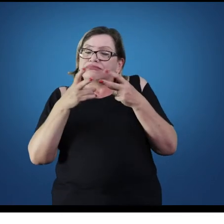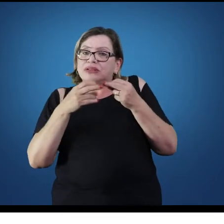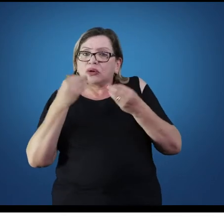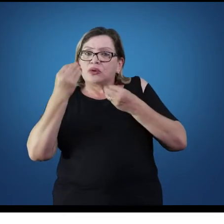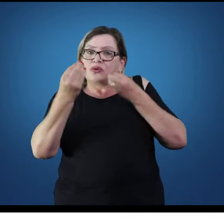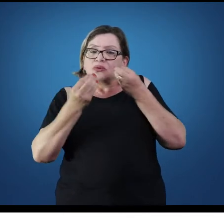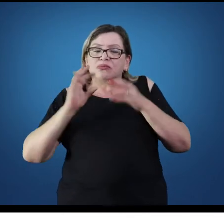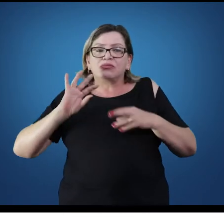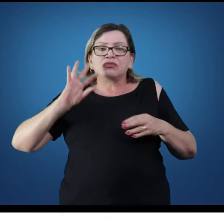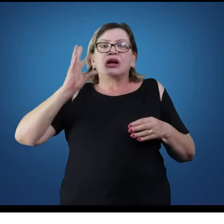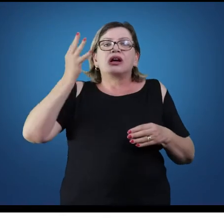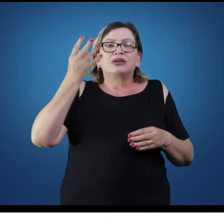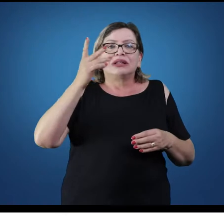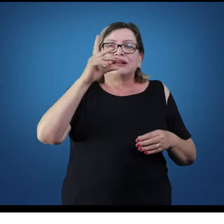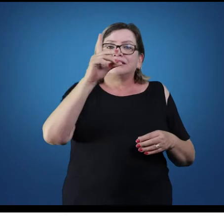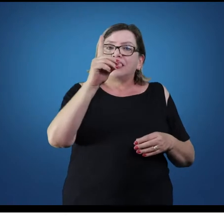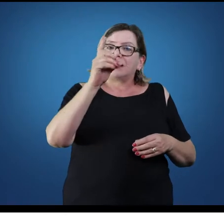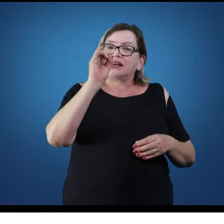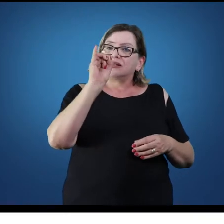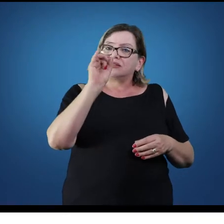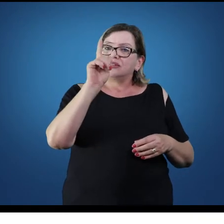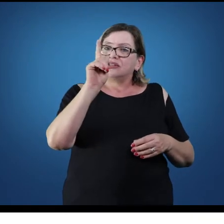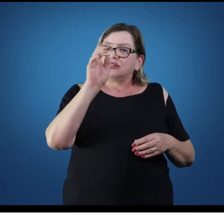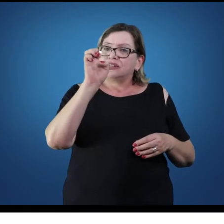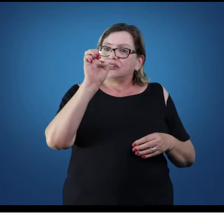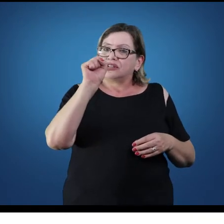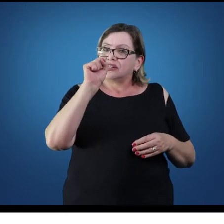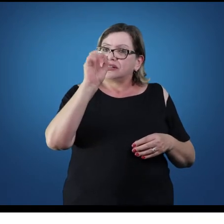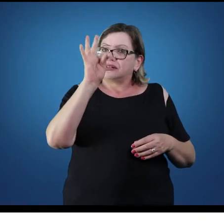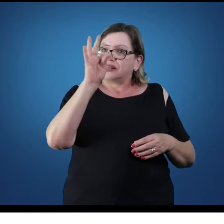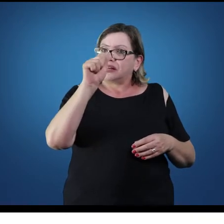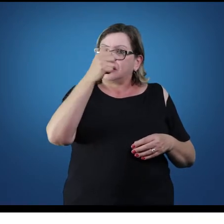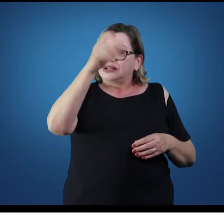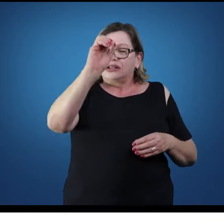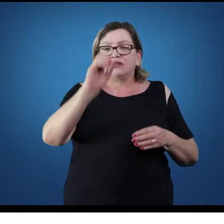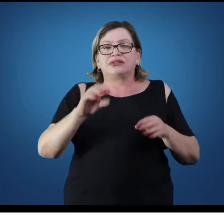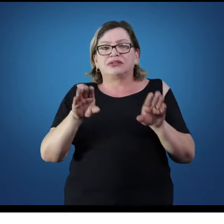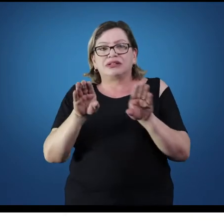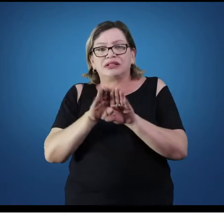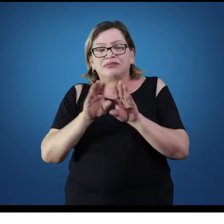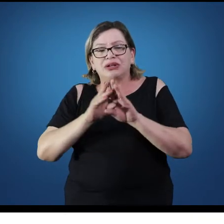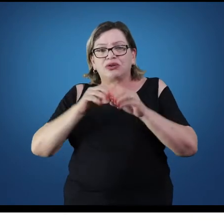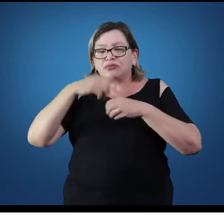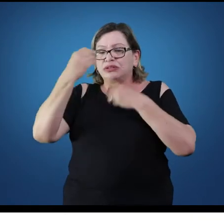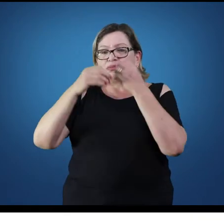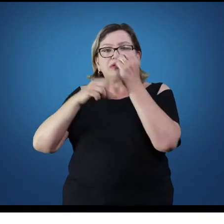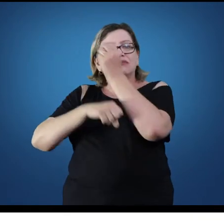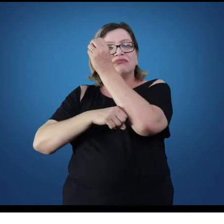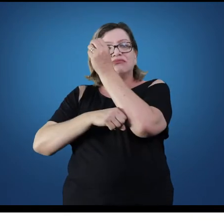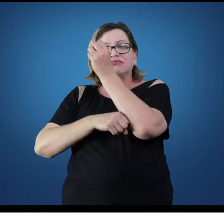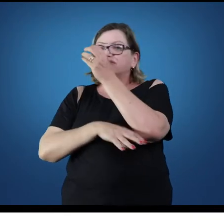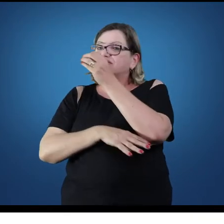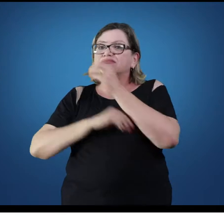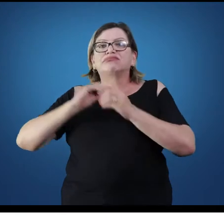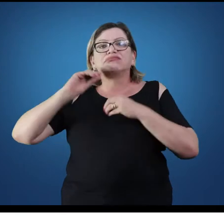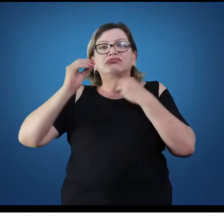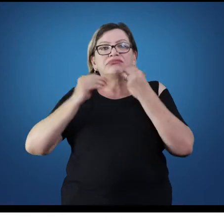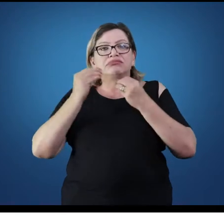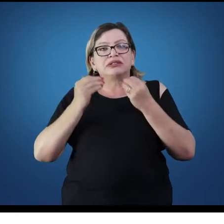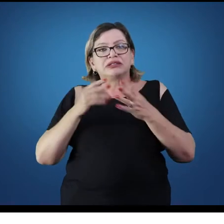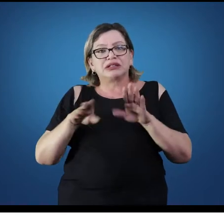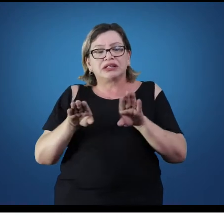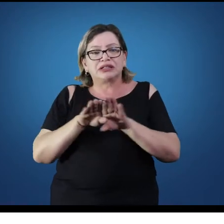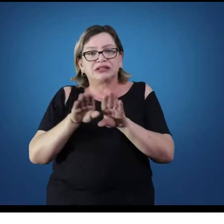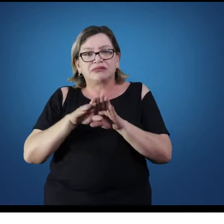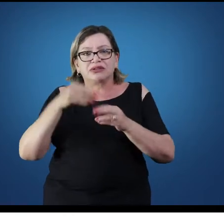da digestão propriamente dita no intestino delgado e a excreção do que sobra da digestão passando